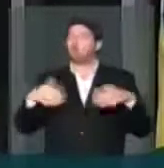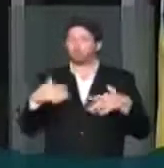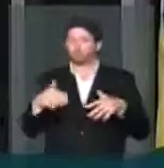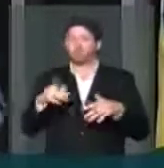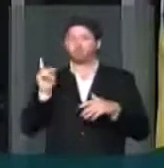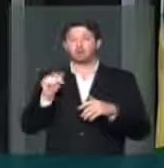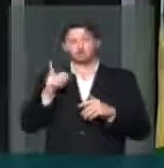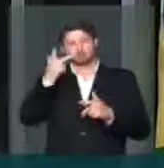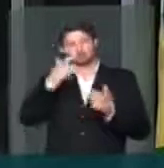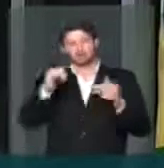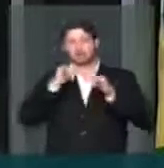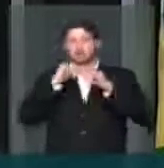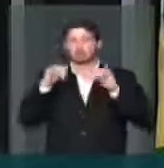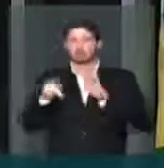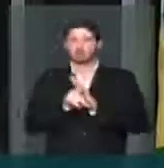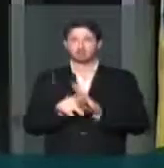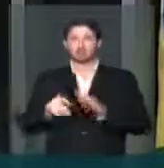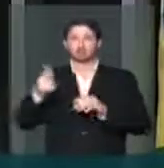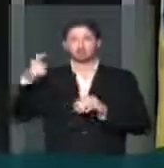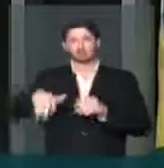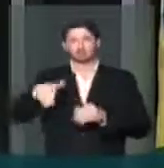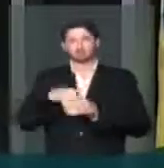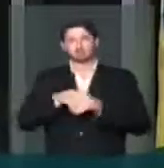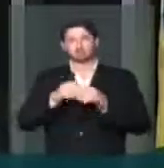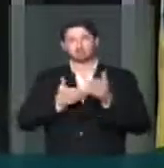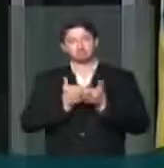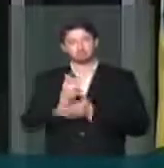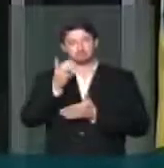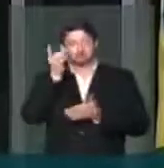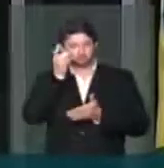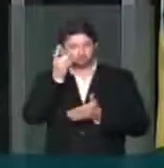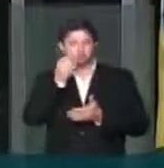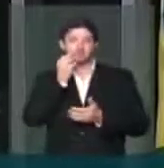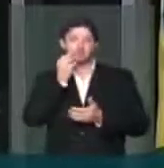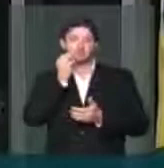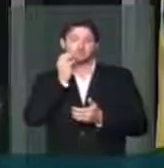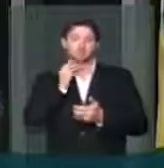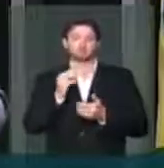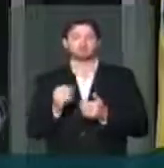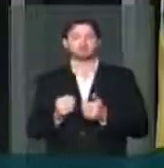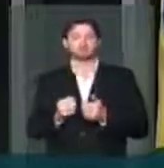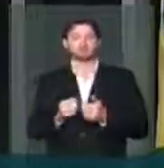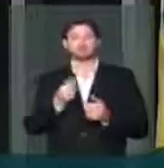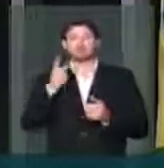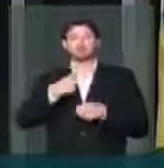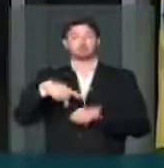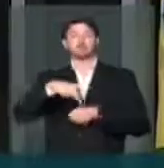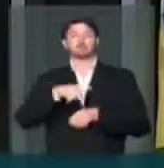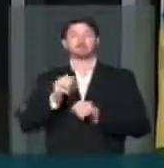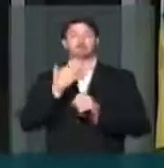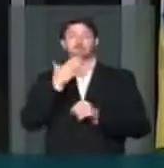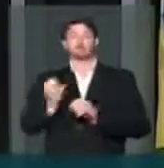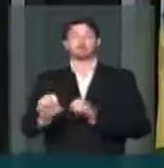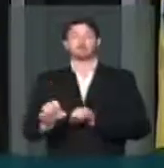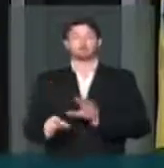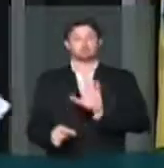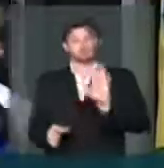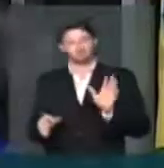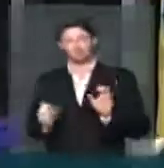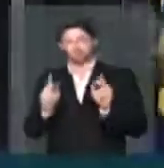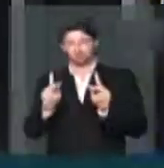principais peças de campanha da reeleição da presidente Dilma, falando da pátria educadora. Pois bem,